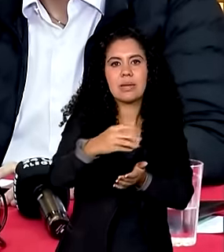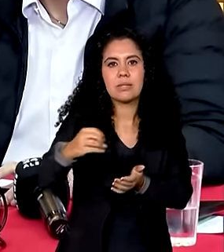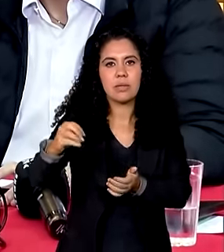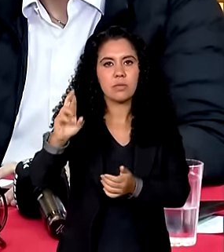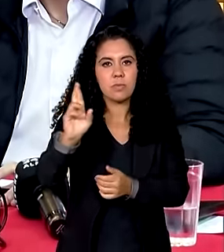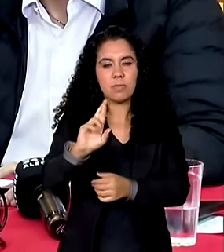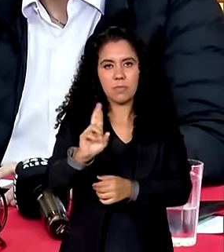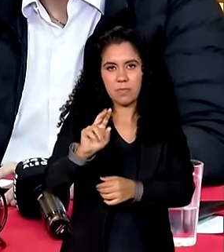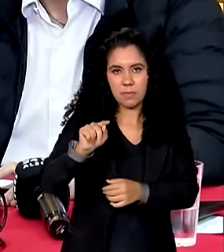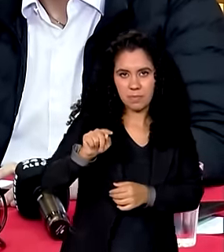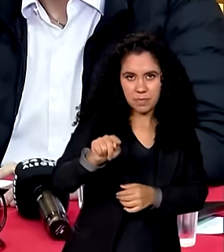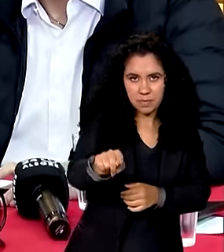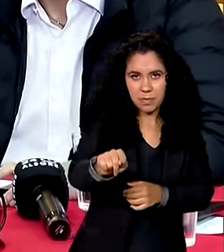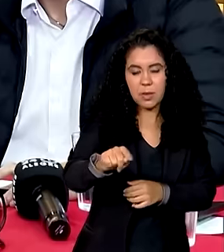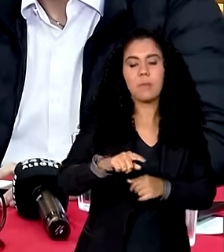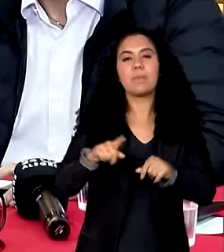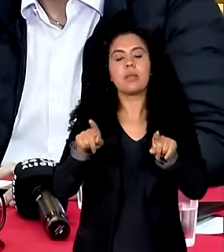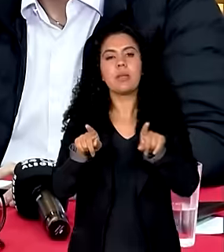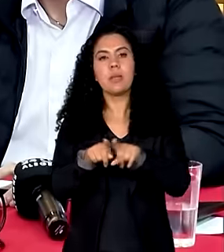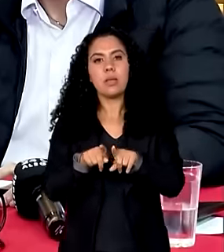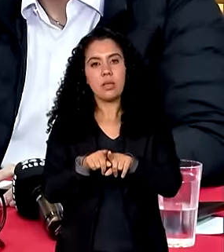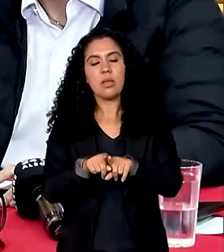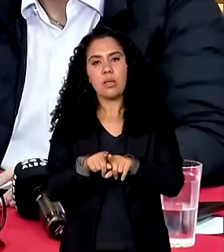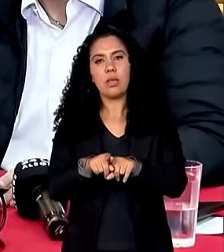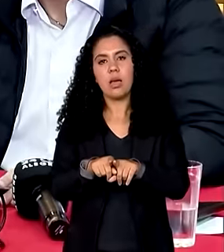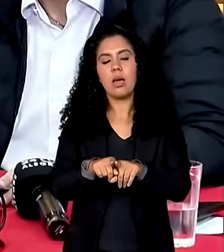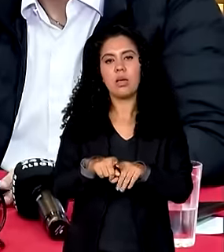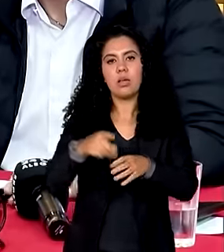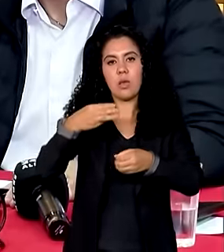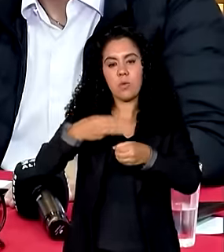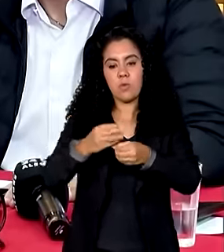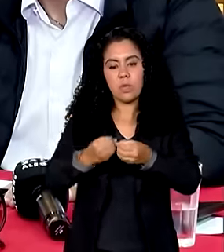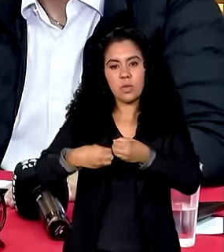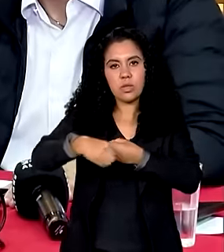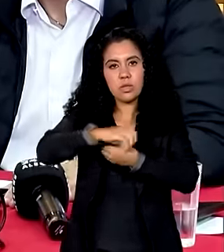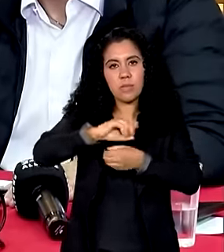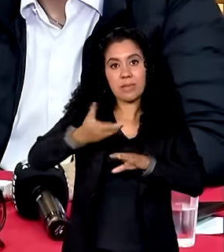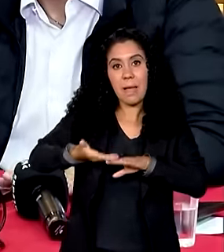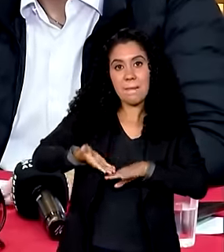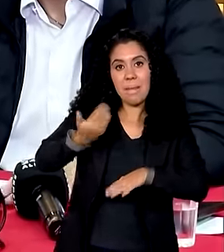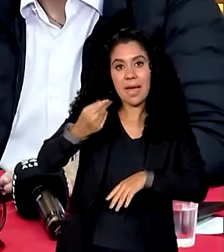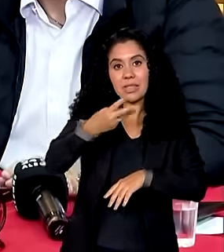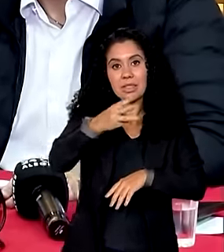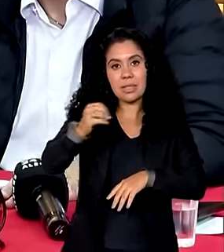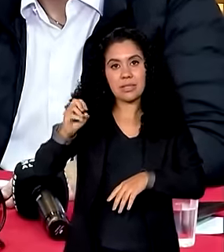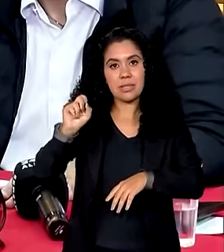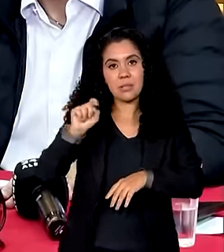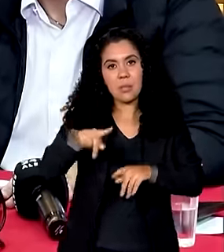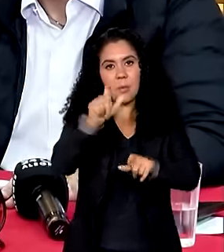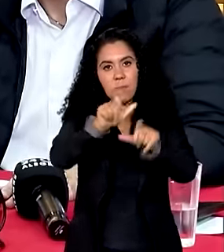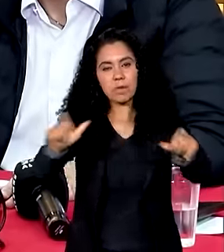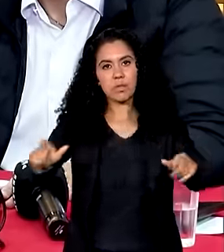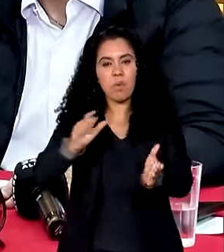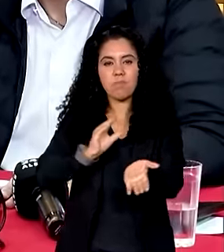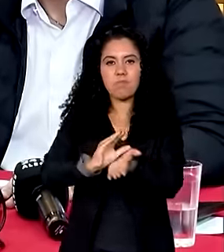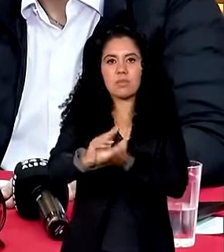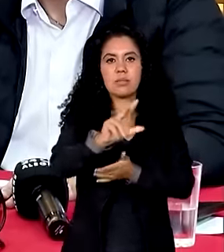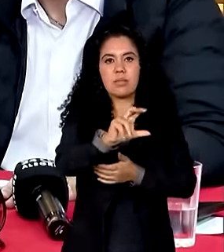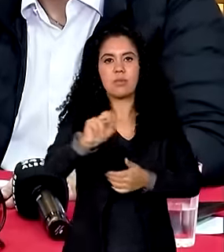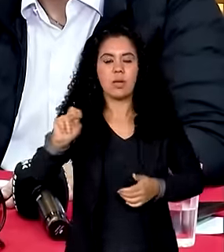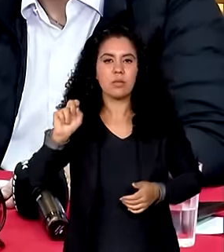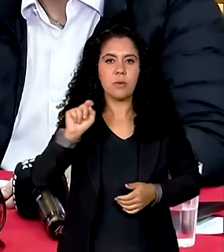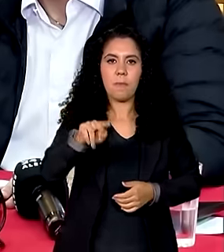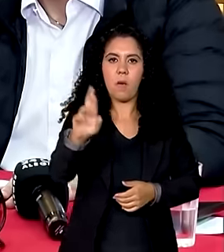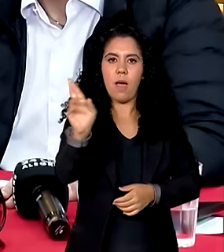100 mil reais nós apoiamos o município com 500 mil reais é para ser rápido para ser imediato para